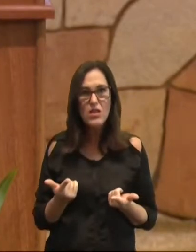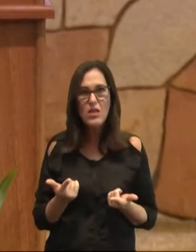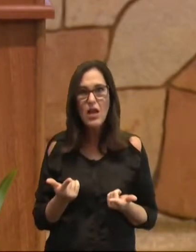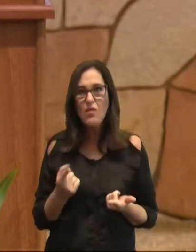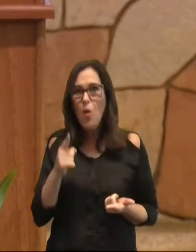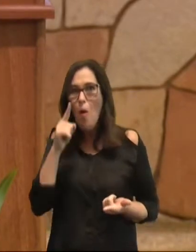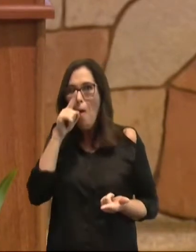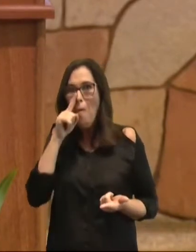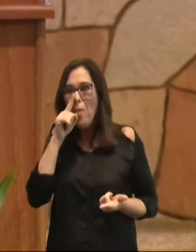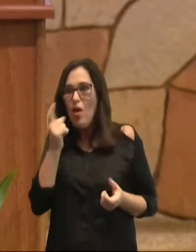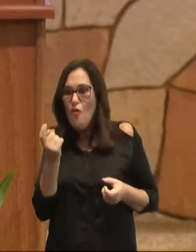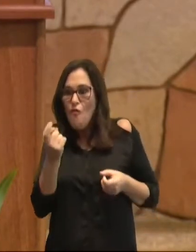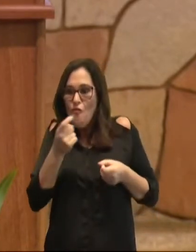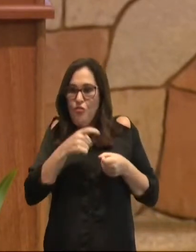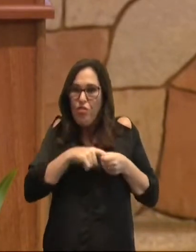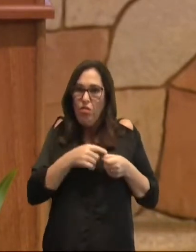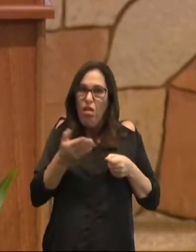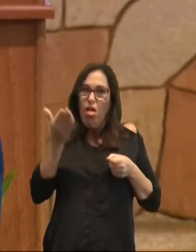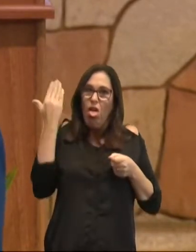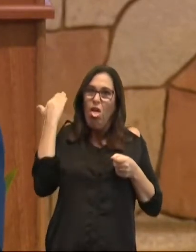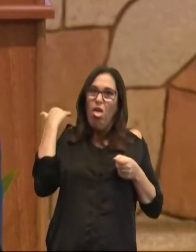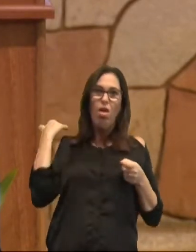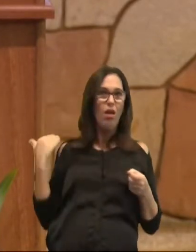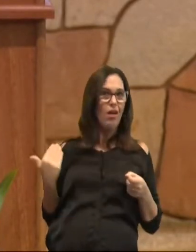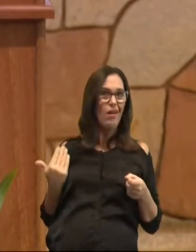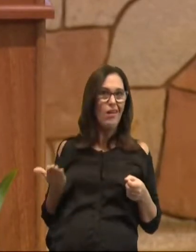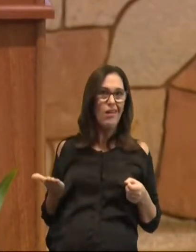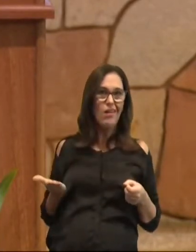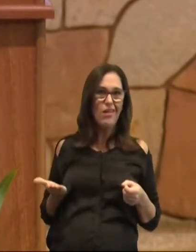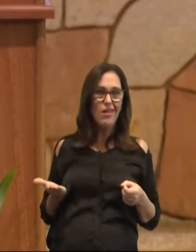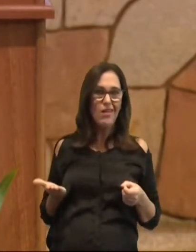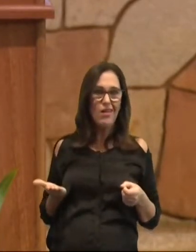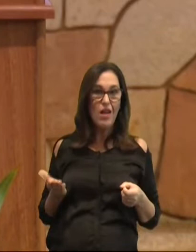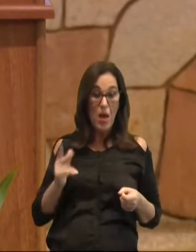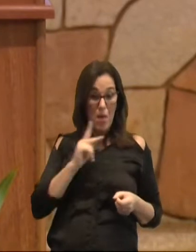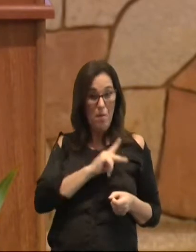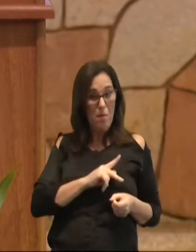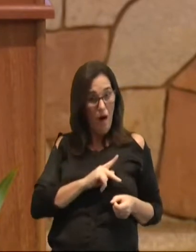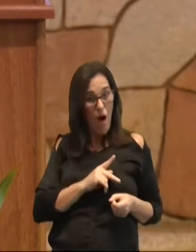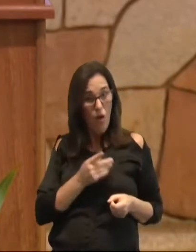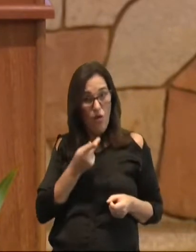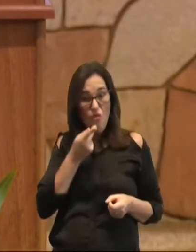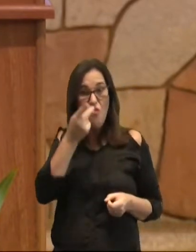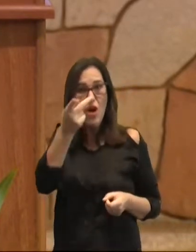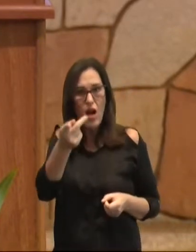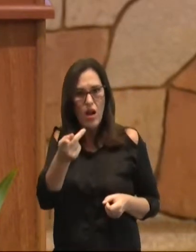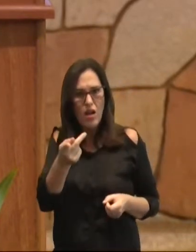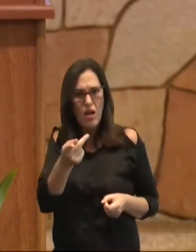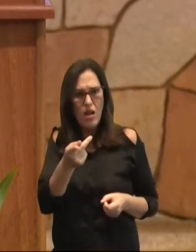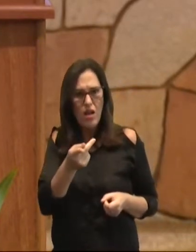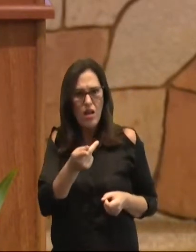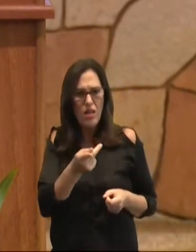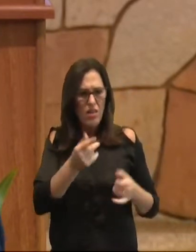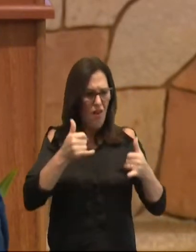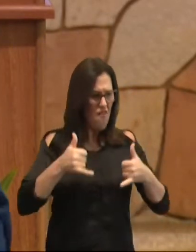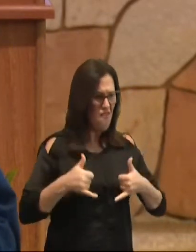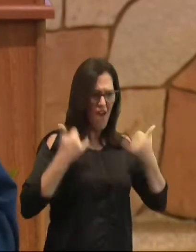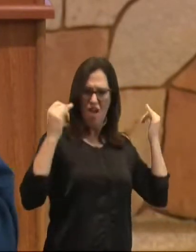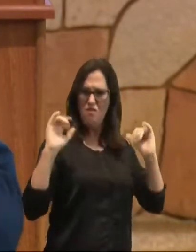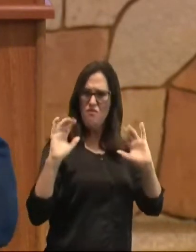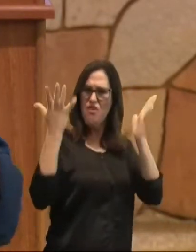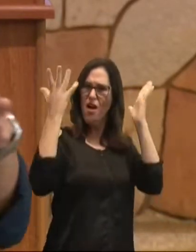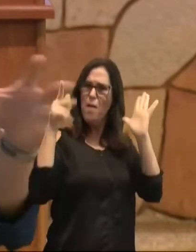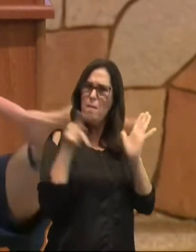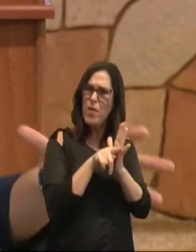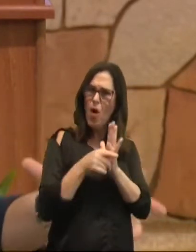risco de voltar aos rudimentos da fé. Paulo sugere que eles estavam de novo guardando dias festivos, os